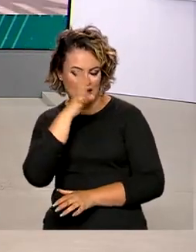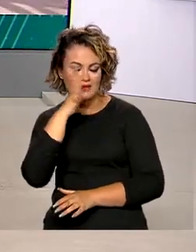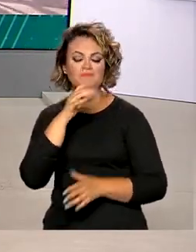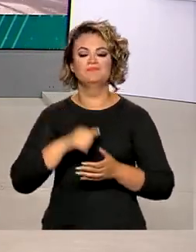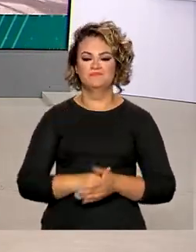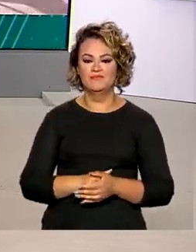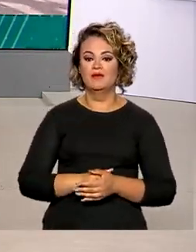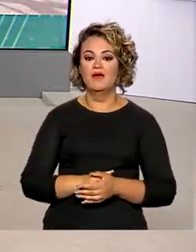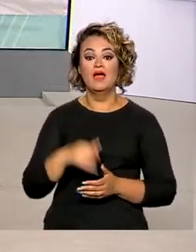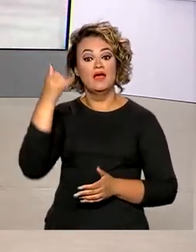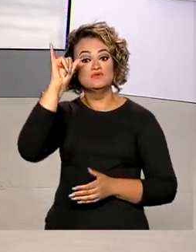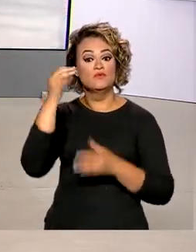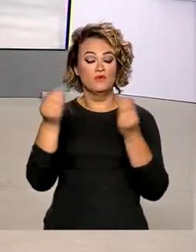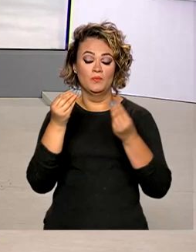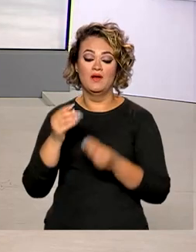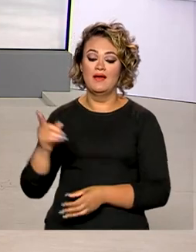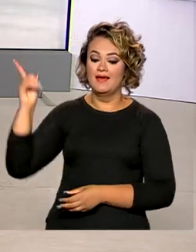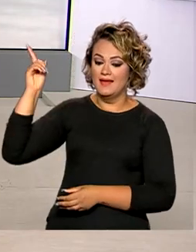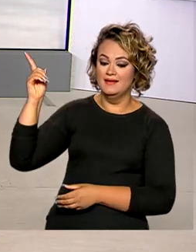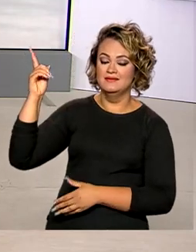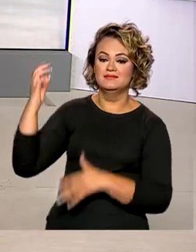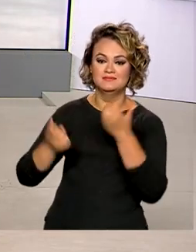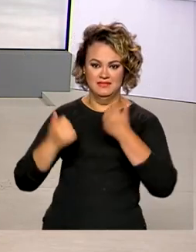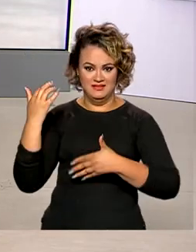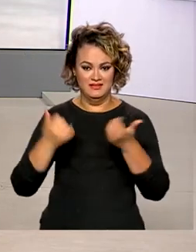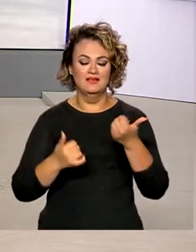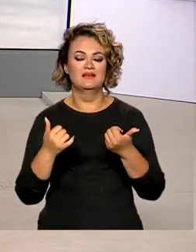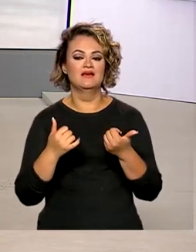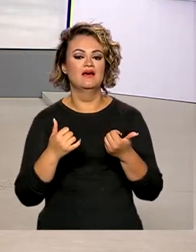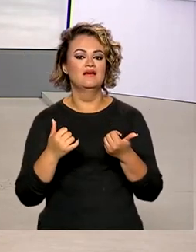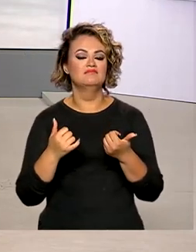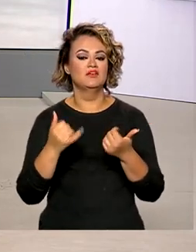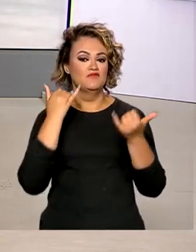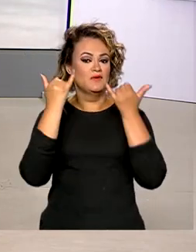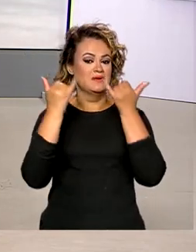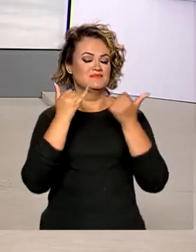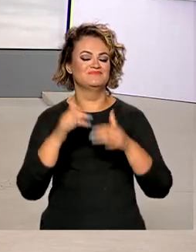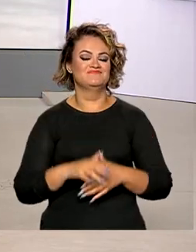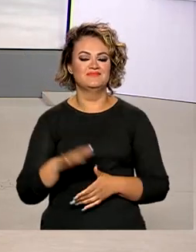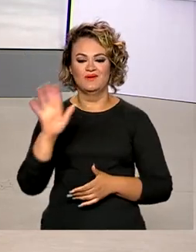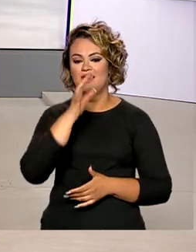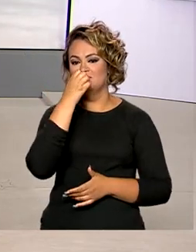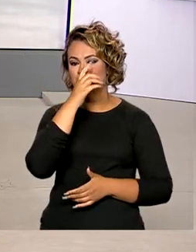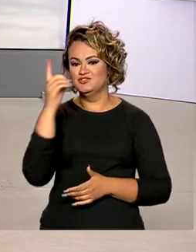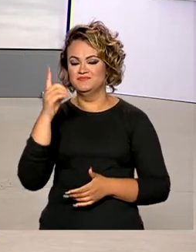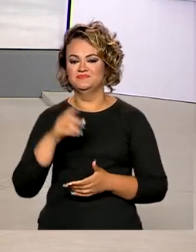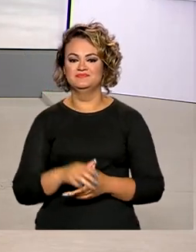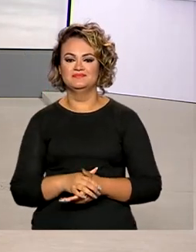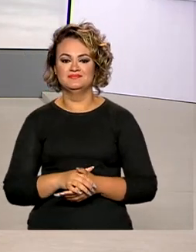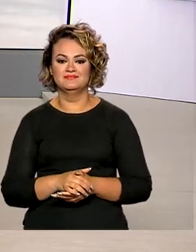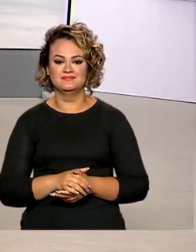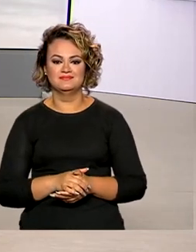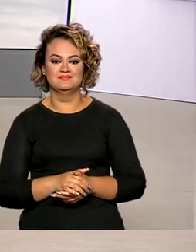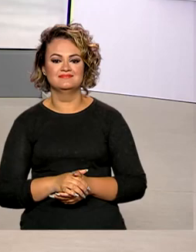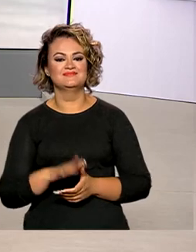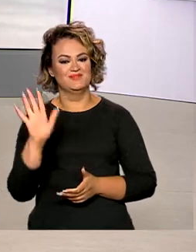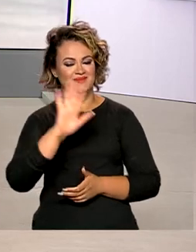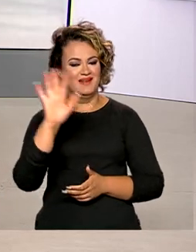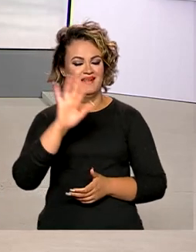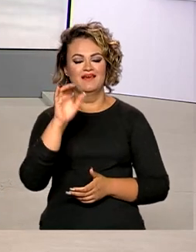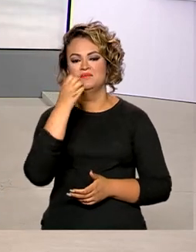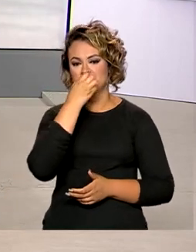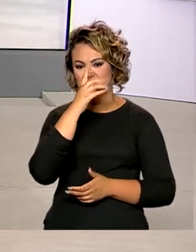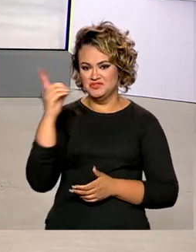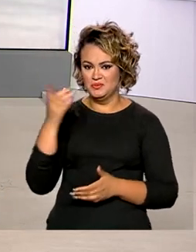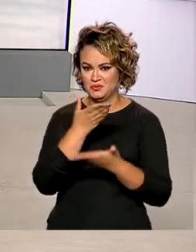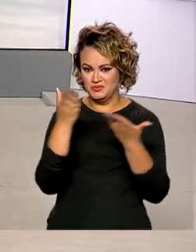Vamos conversar ao vivo com o repórter Glauco de Queiroz, que tem as informações pra gente. Bom dia, Glauco. Olá, Mara. Bom dia